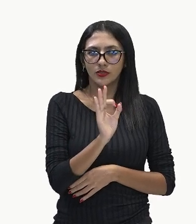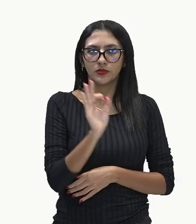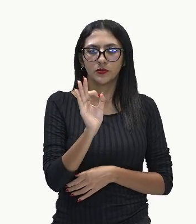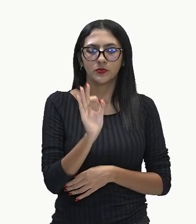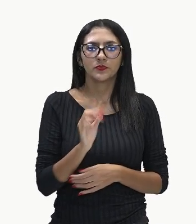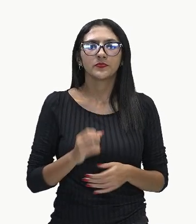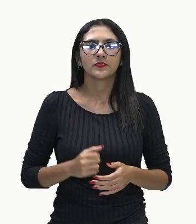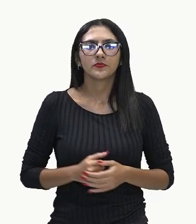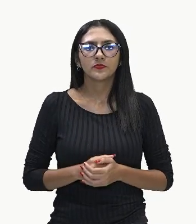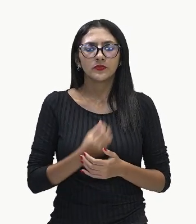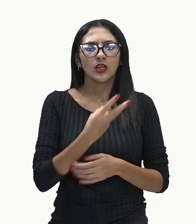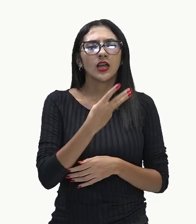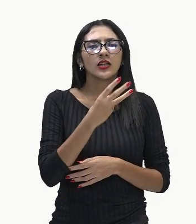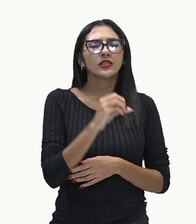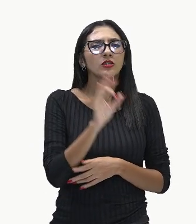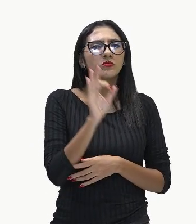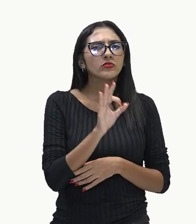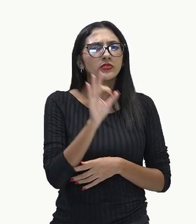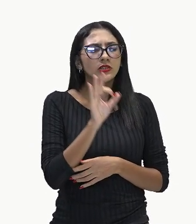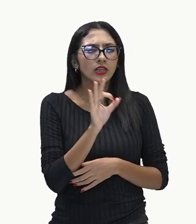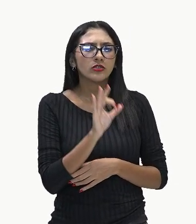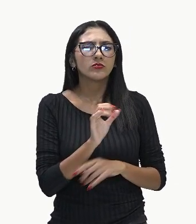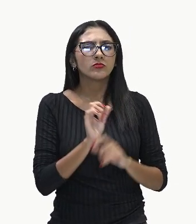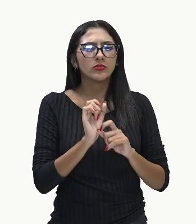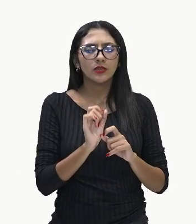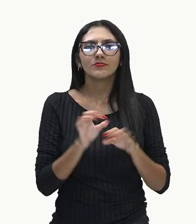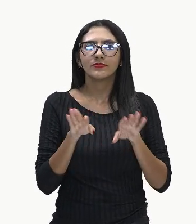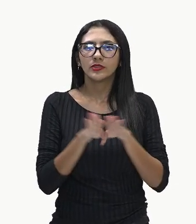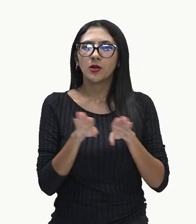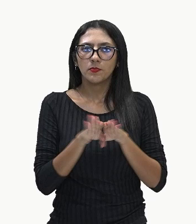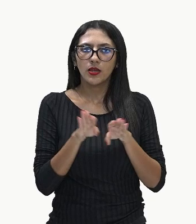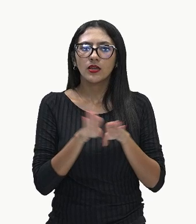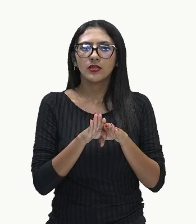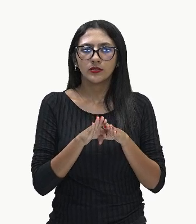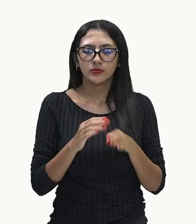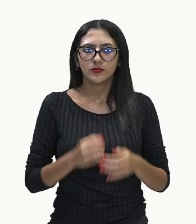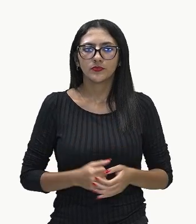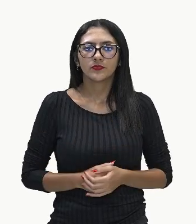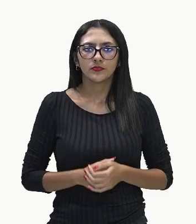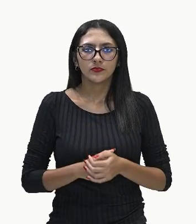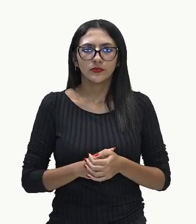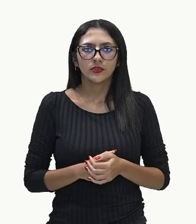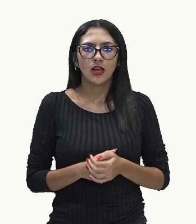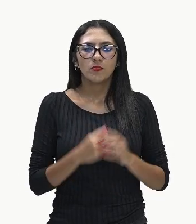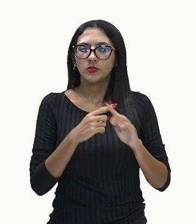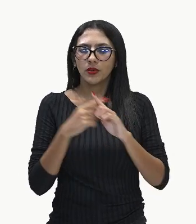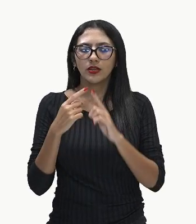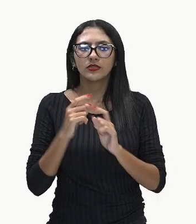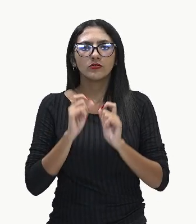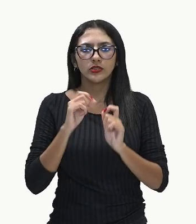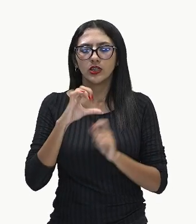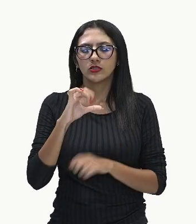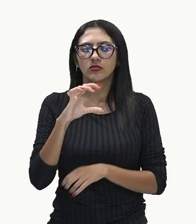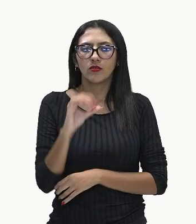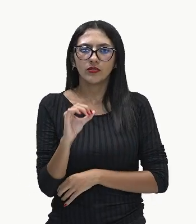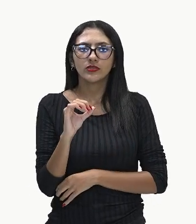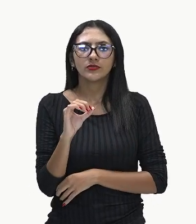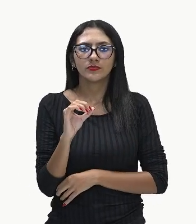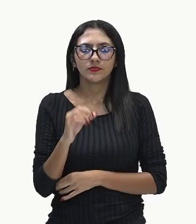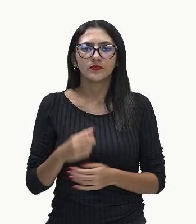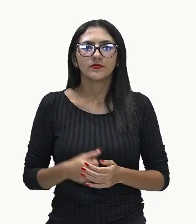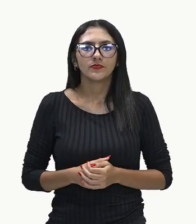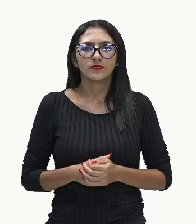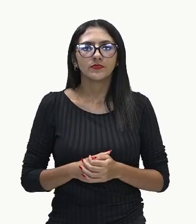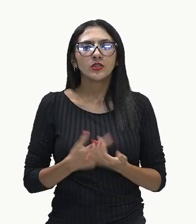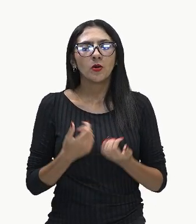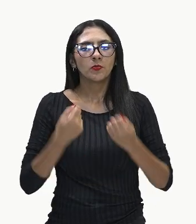30% de quanto? Dos mesmos 90 milhões, porque 90 milhões é 100%, então eu quero saber quanto é que vai